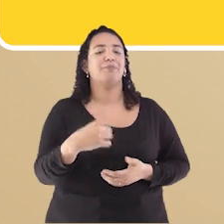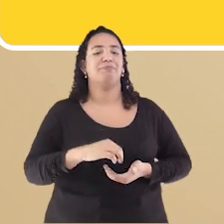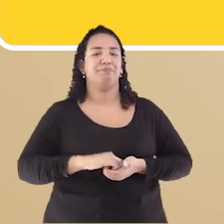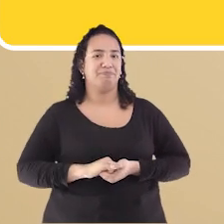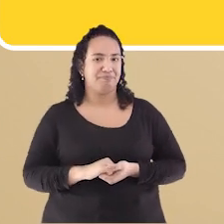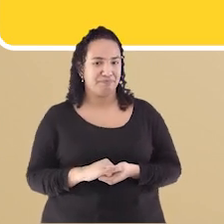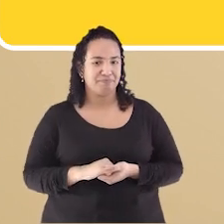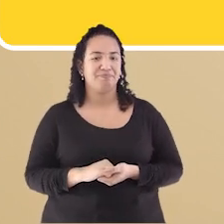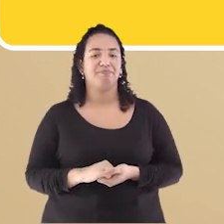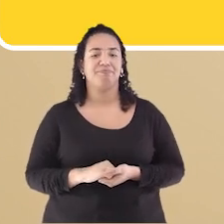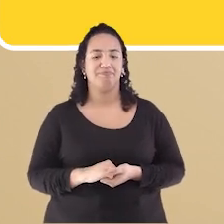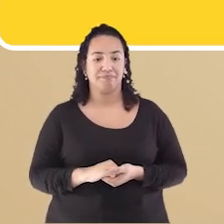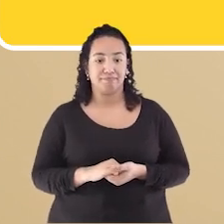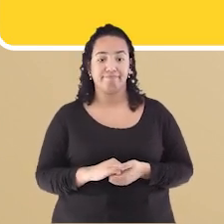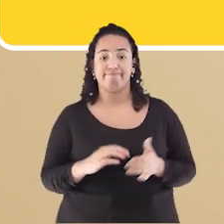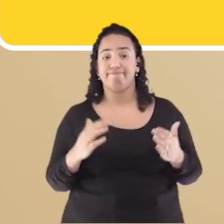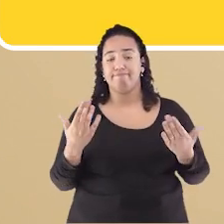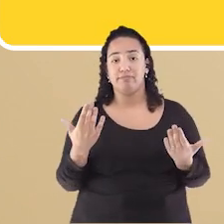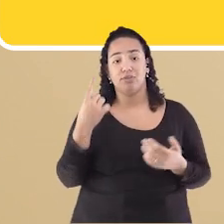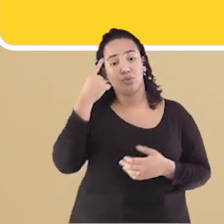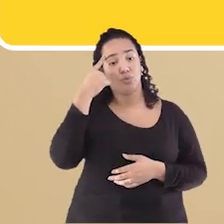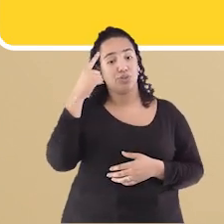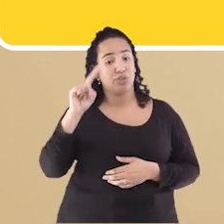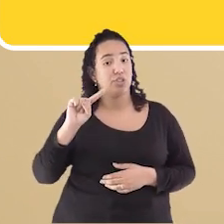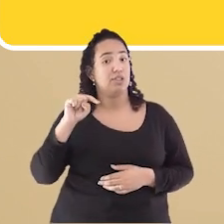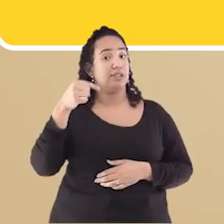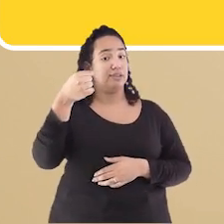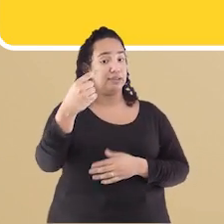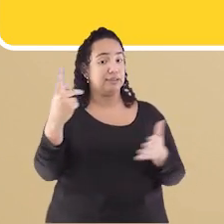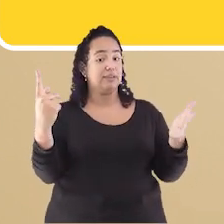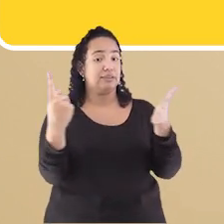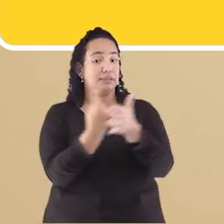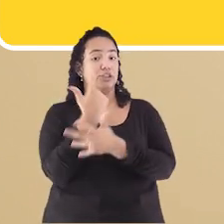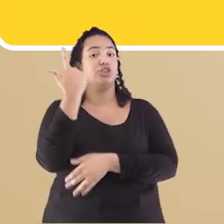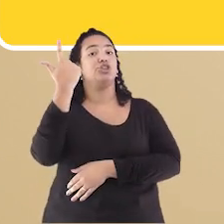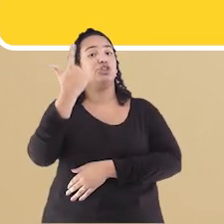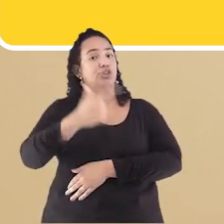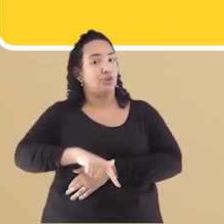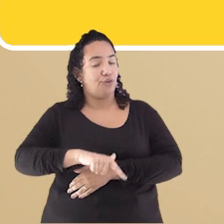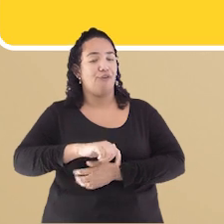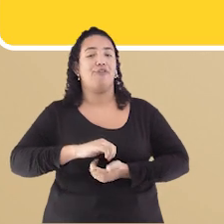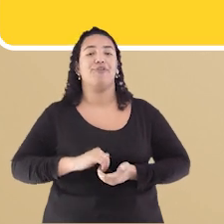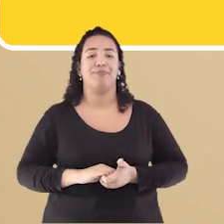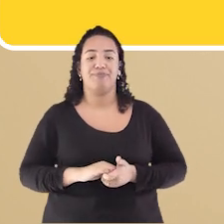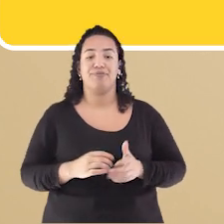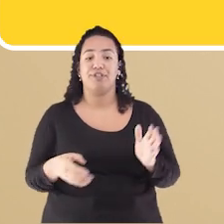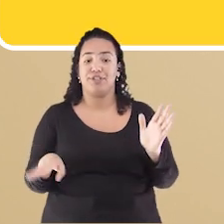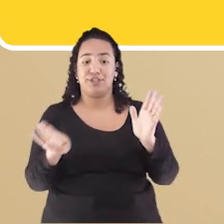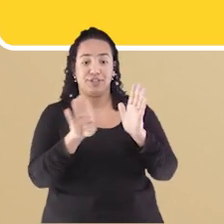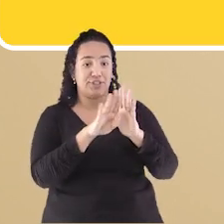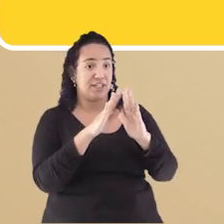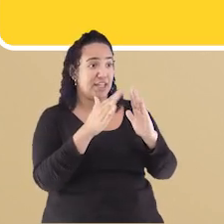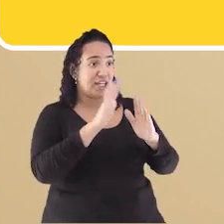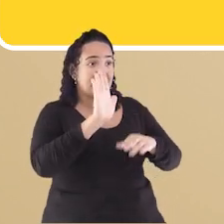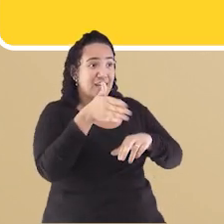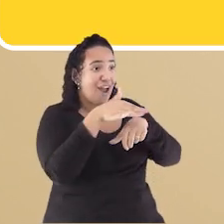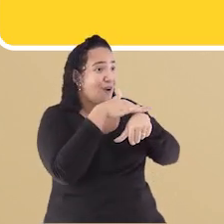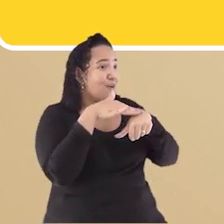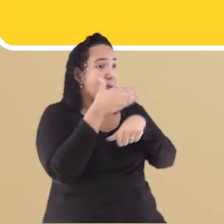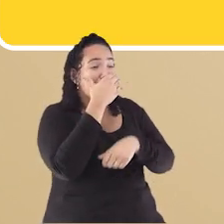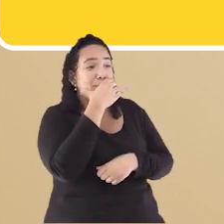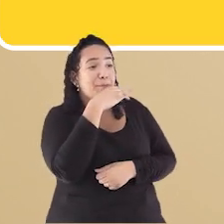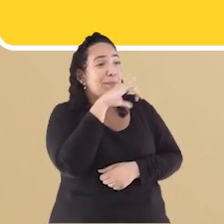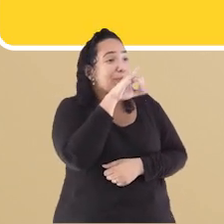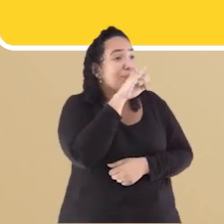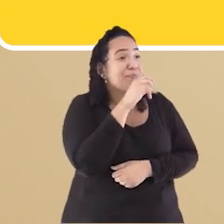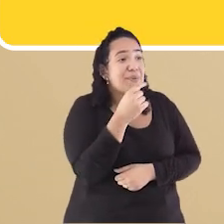No outro dia Aconteceu de novo Quando João chegou em casa Foi logo falar com o pai